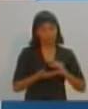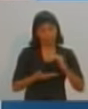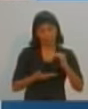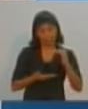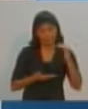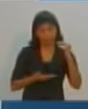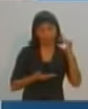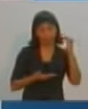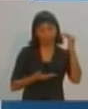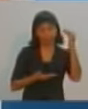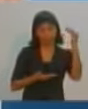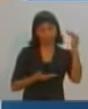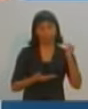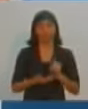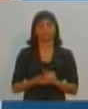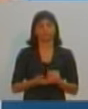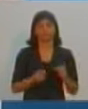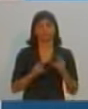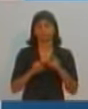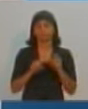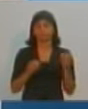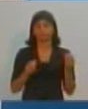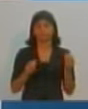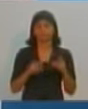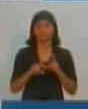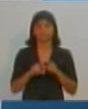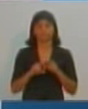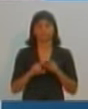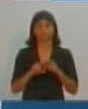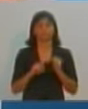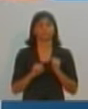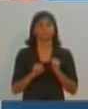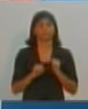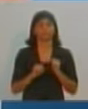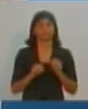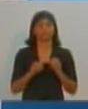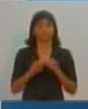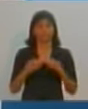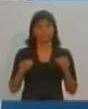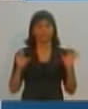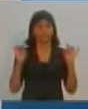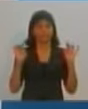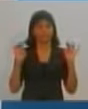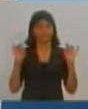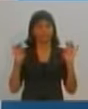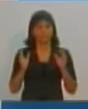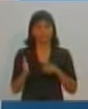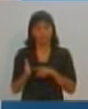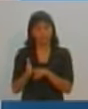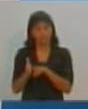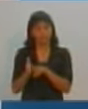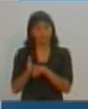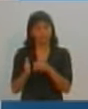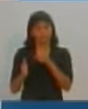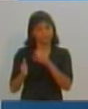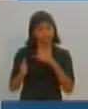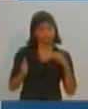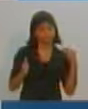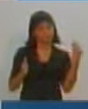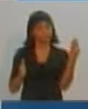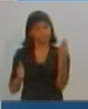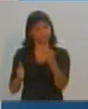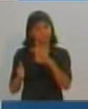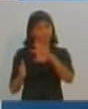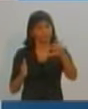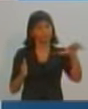ampliando o número de técnicos e criando todo um espaço ampliado de atendimento a essa população.